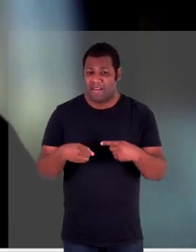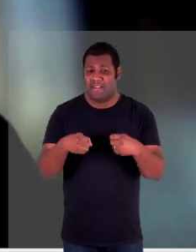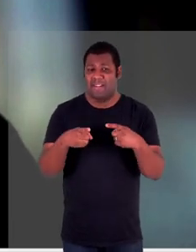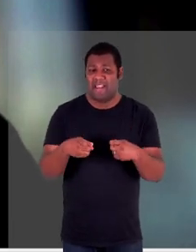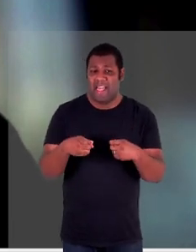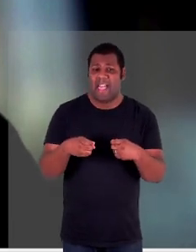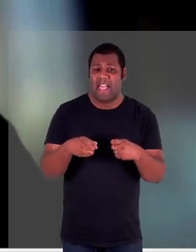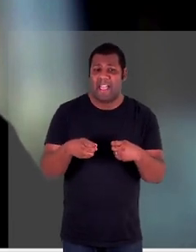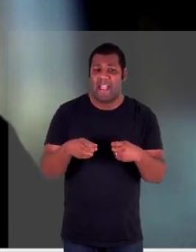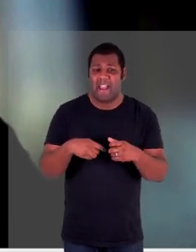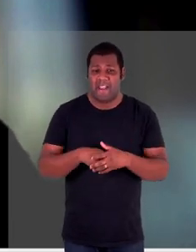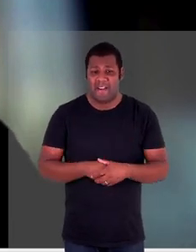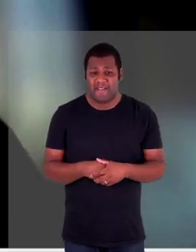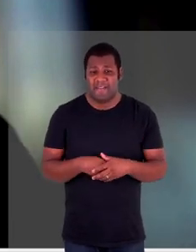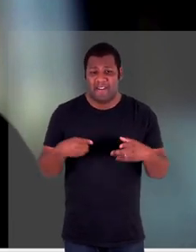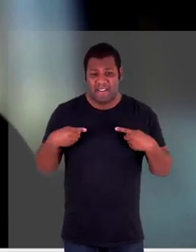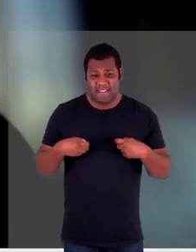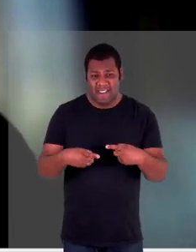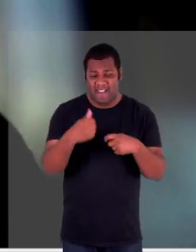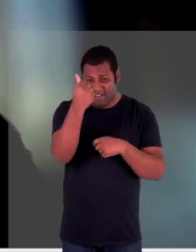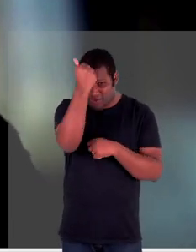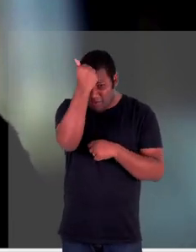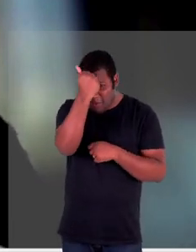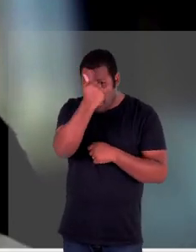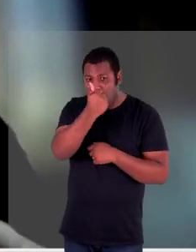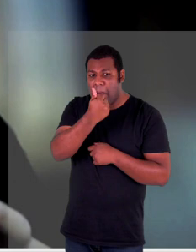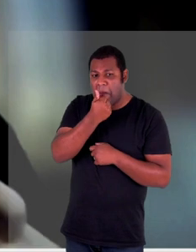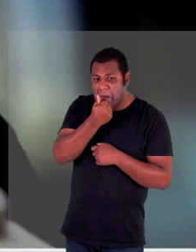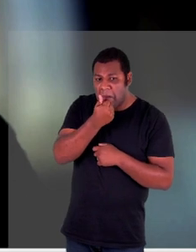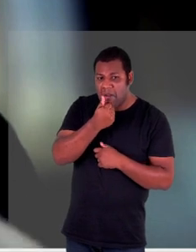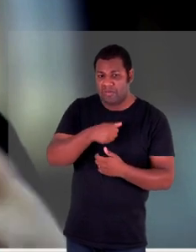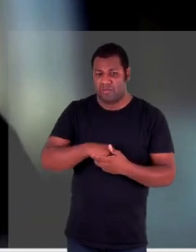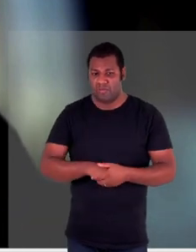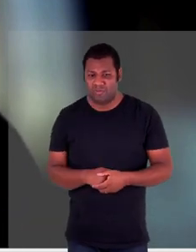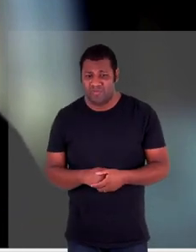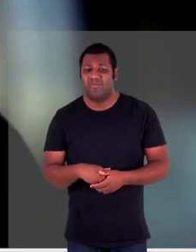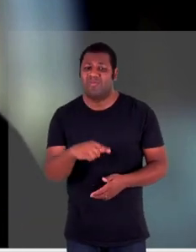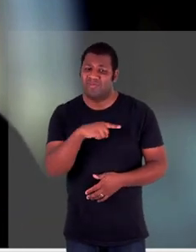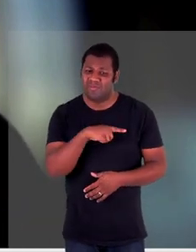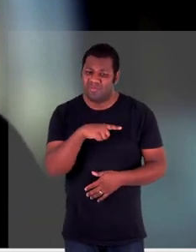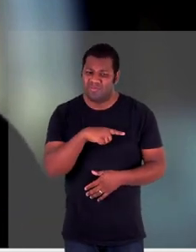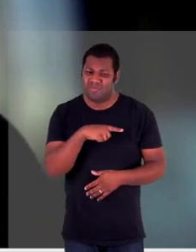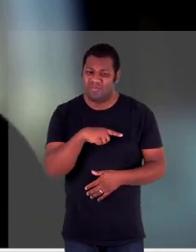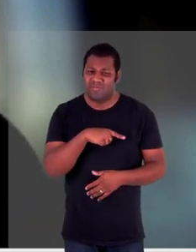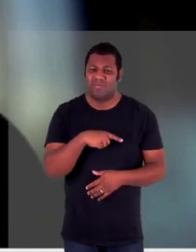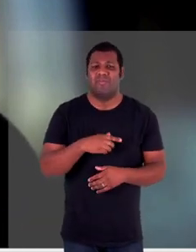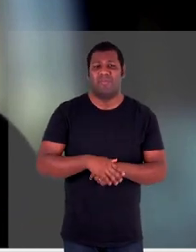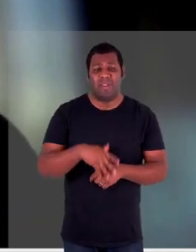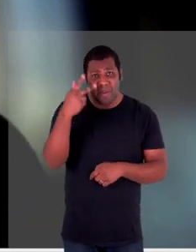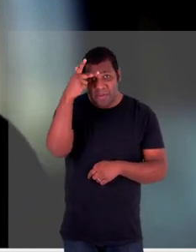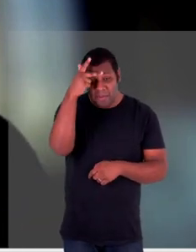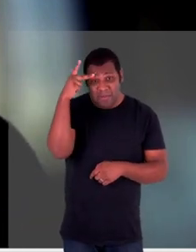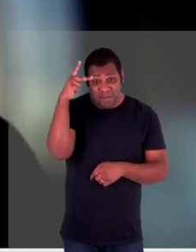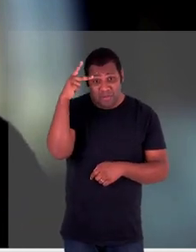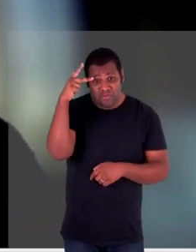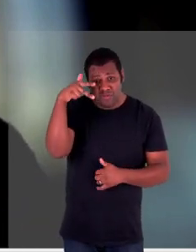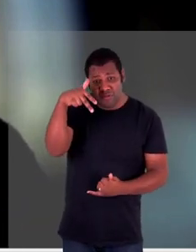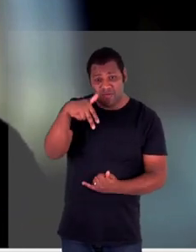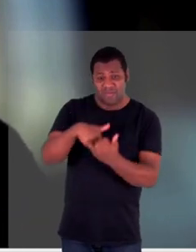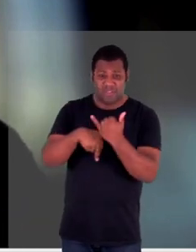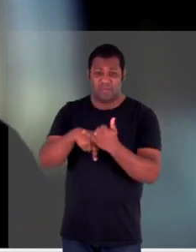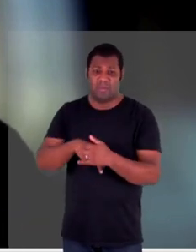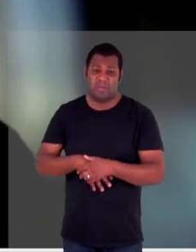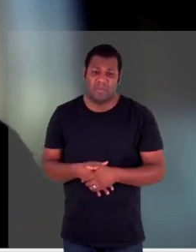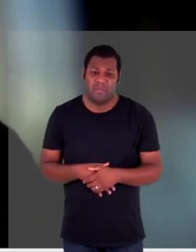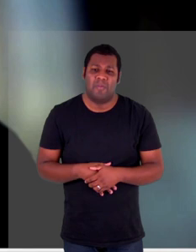Iraque e o Hamas mas a gente tem inúmeros outros tipos de vítimas quando